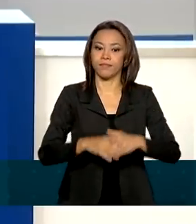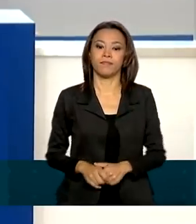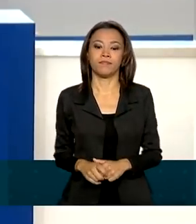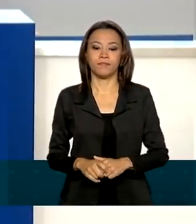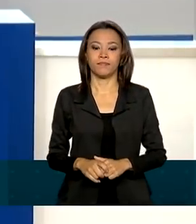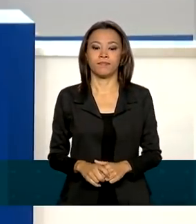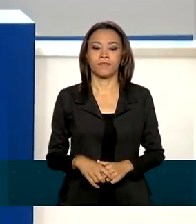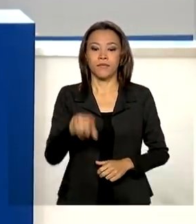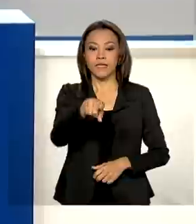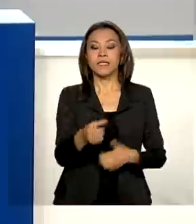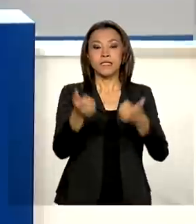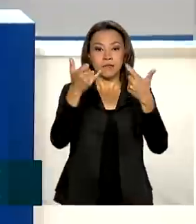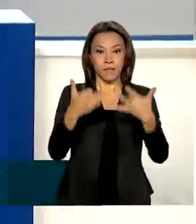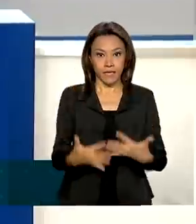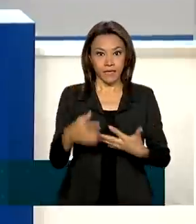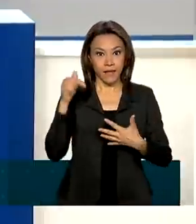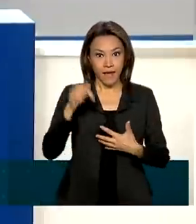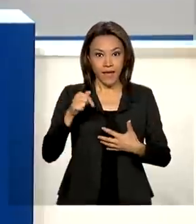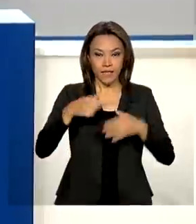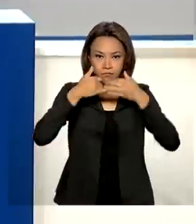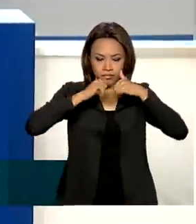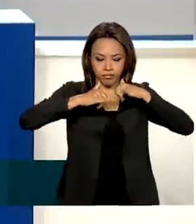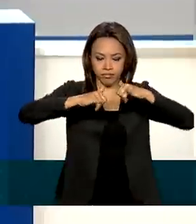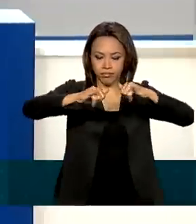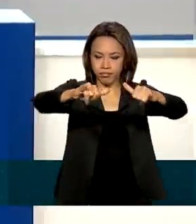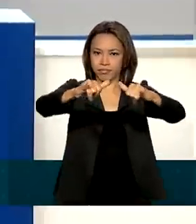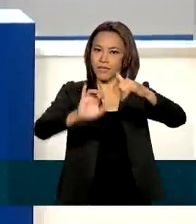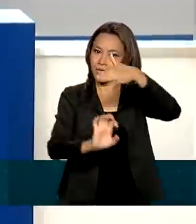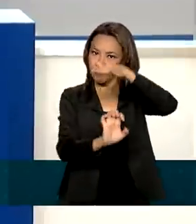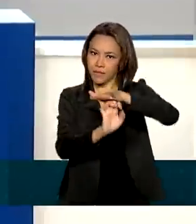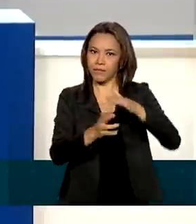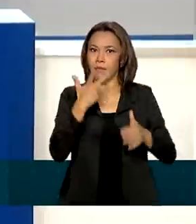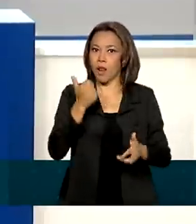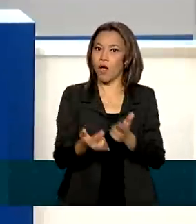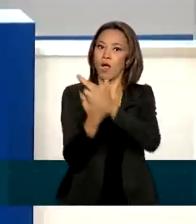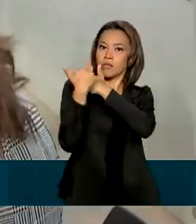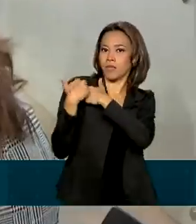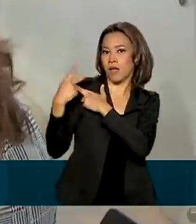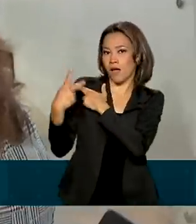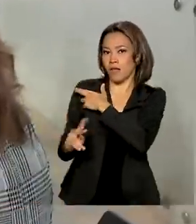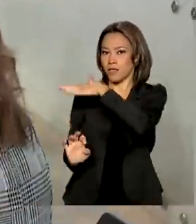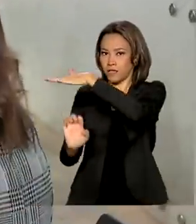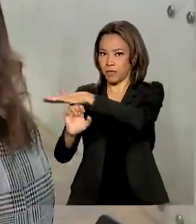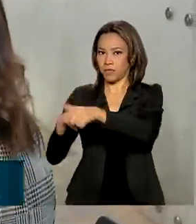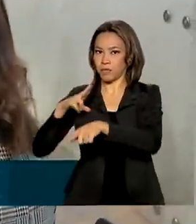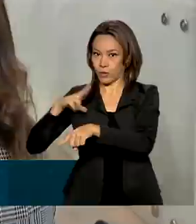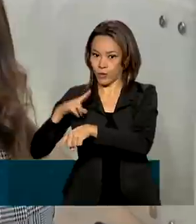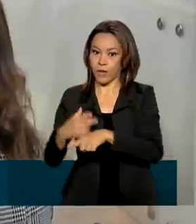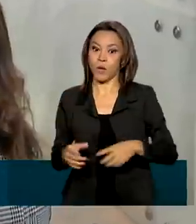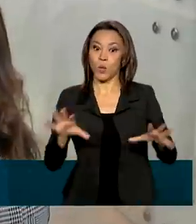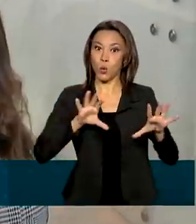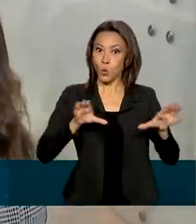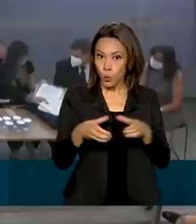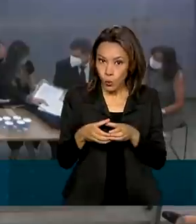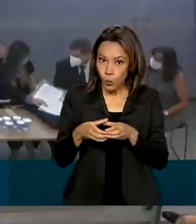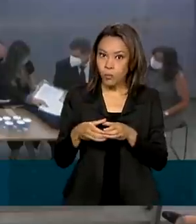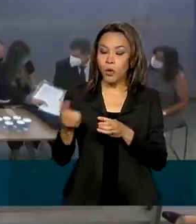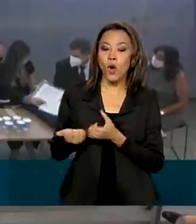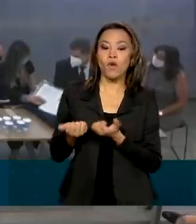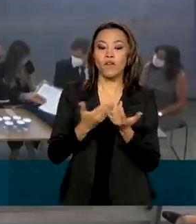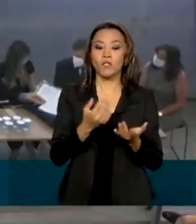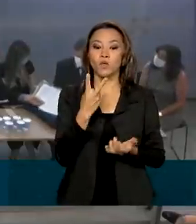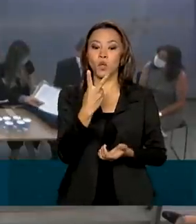Essa atividade de distribuição de energia certamente vai estar muito melhor a cargo da iniciativa privada. O grupo vencedor ofereceu